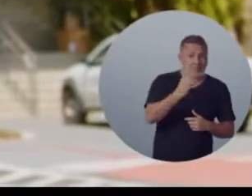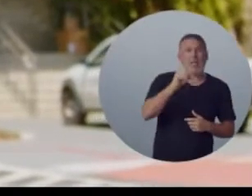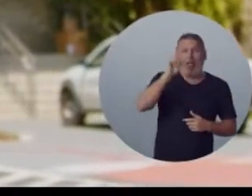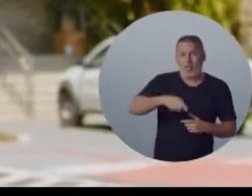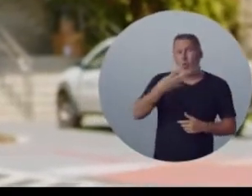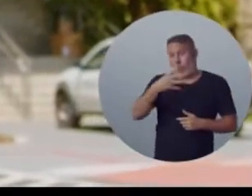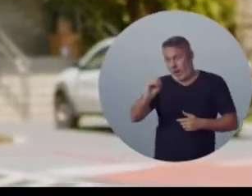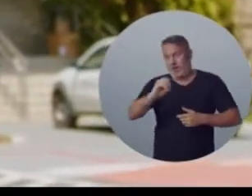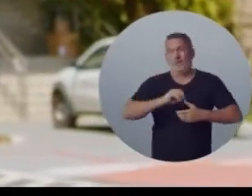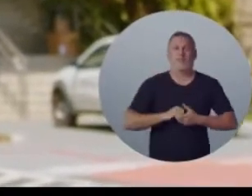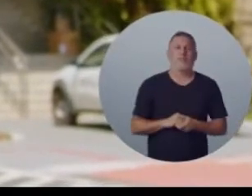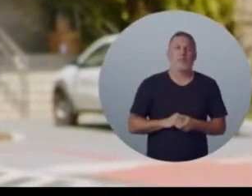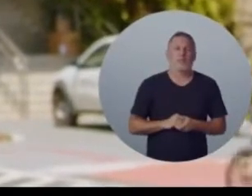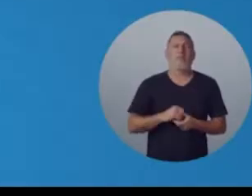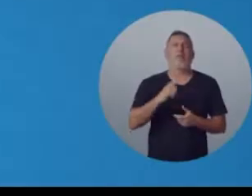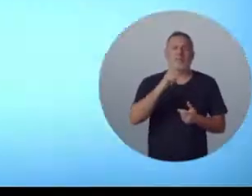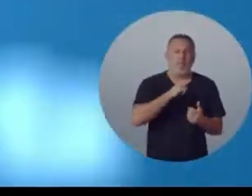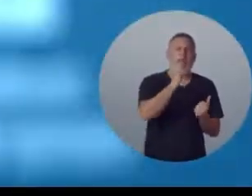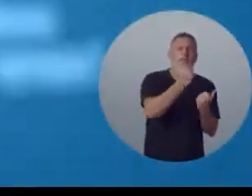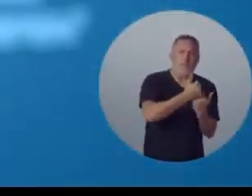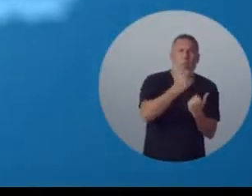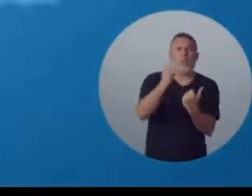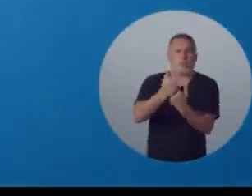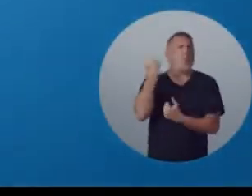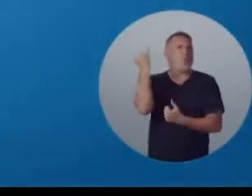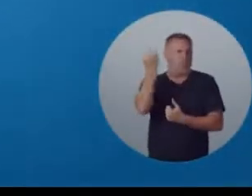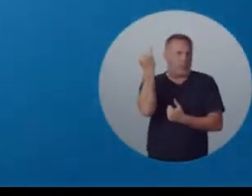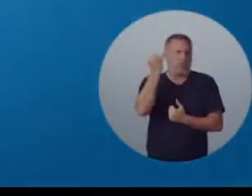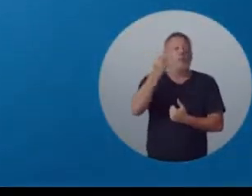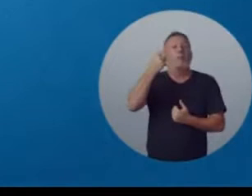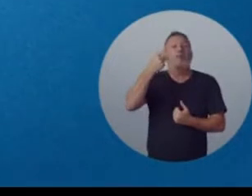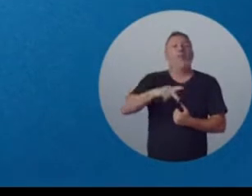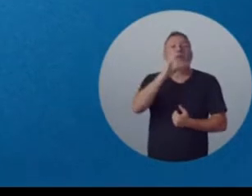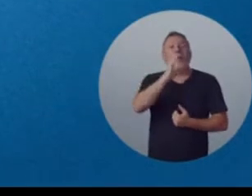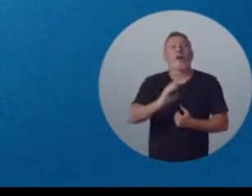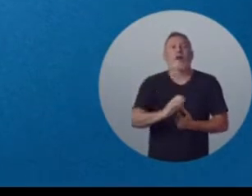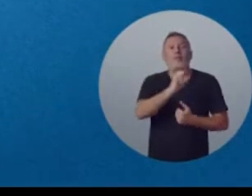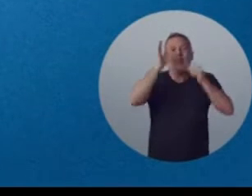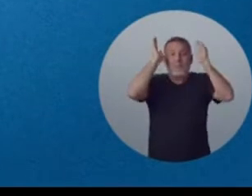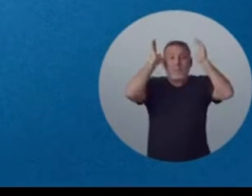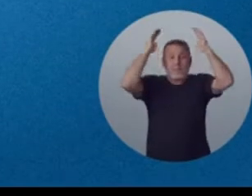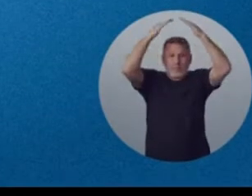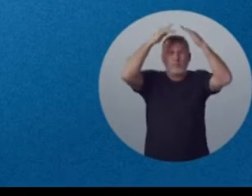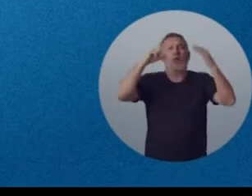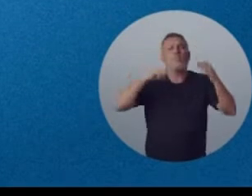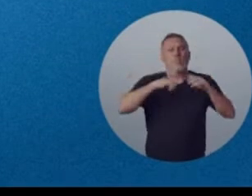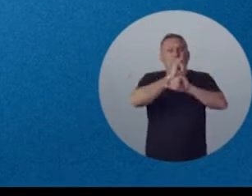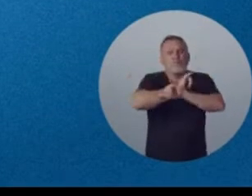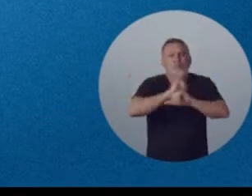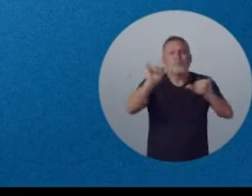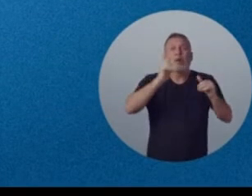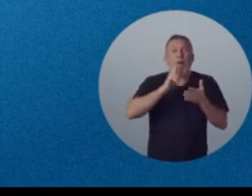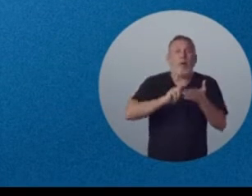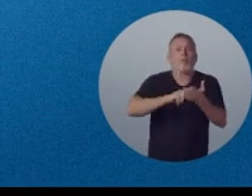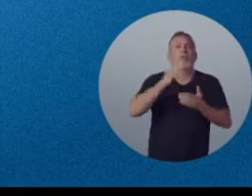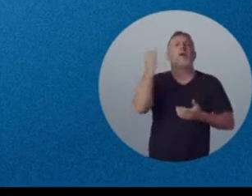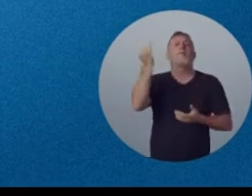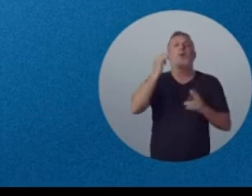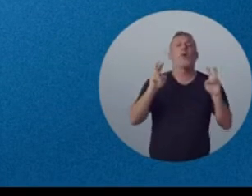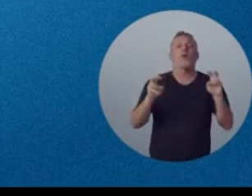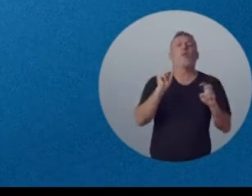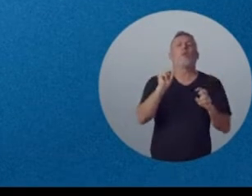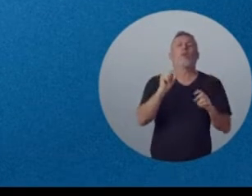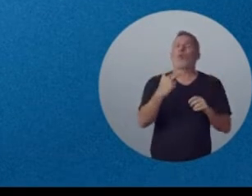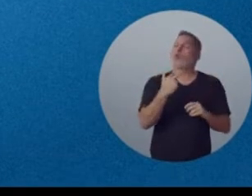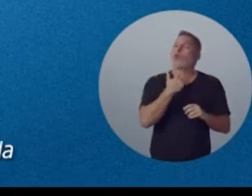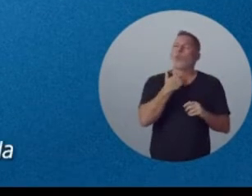lugar. Dia 30 é 40. Além desses apoios relevantes, os bispos do Espírito Santo divulgaram uma importante carta